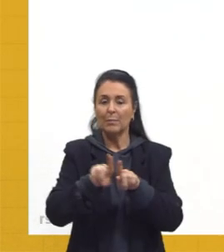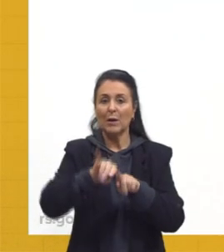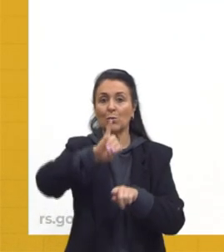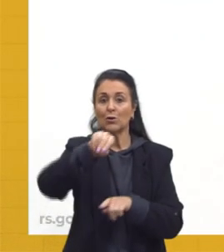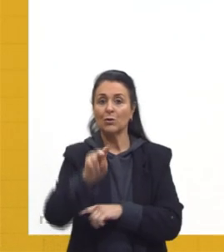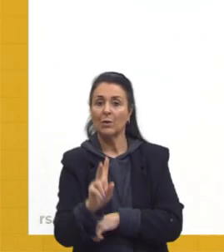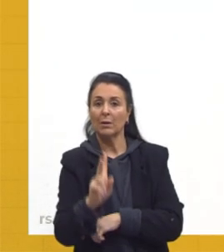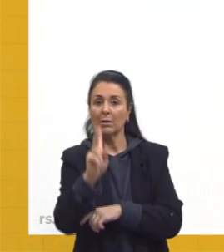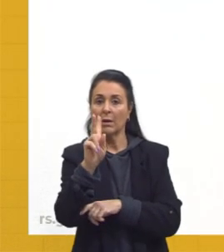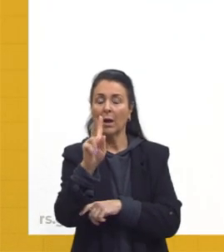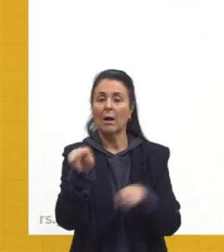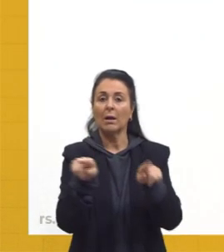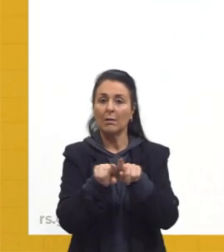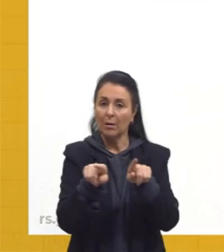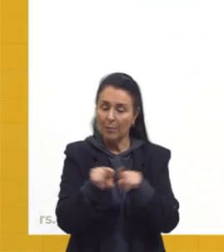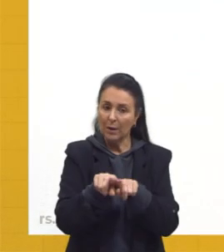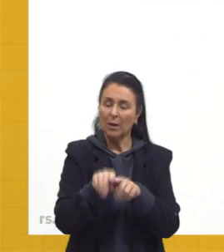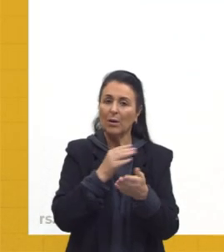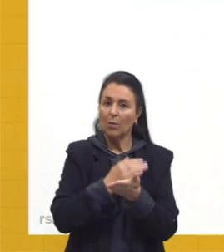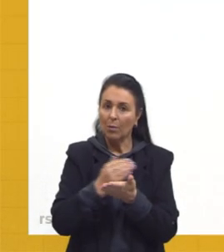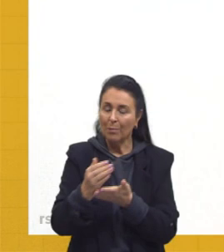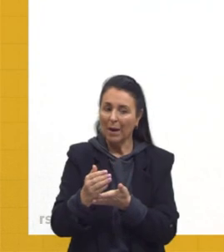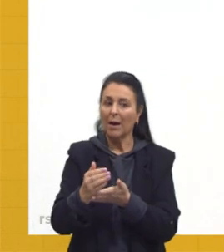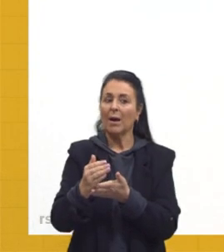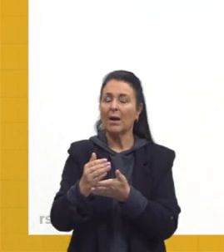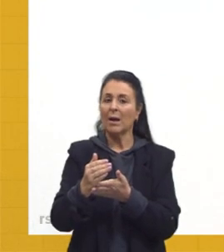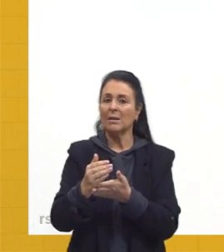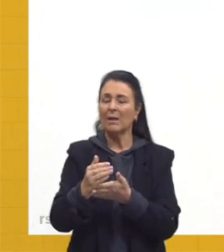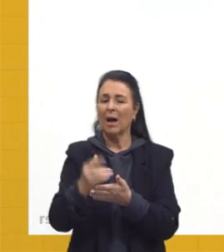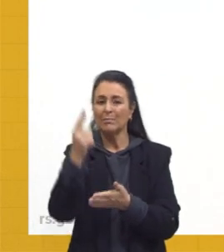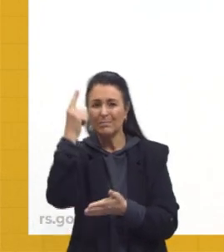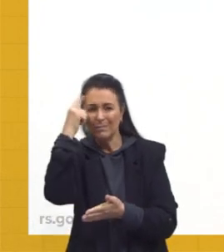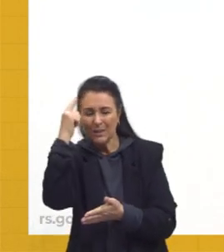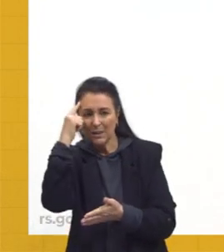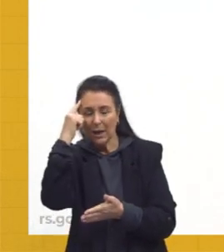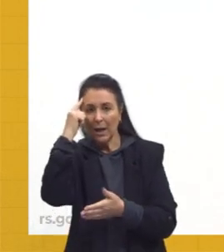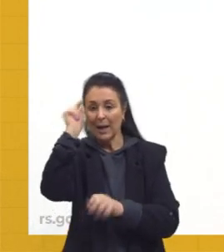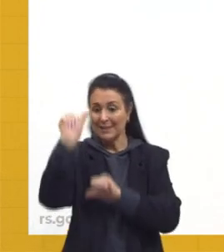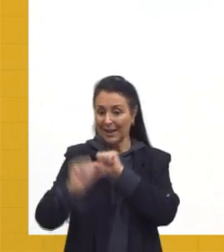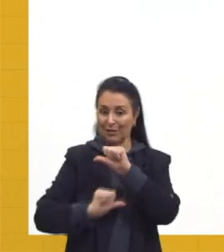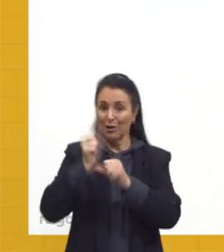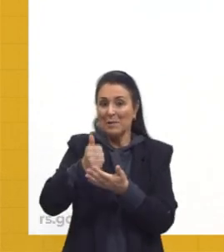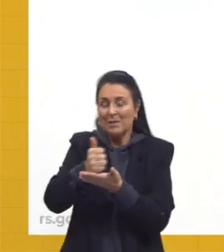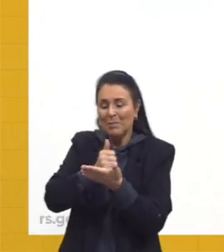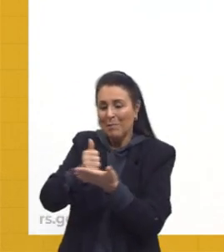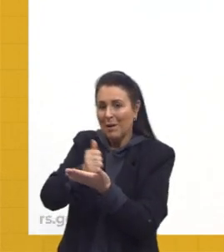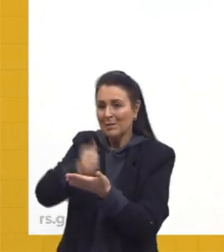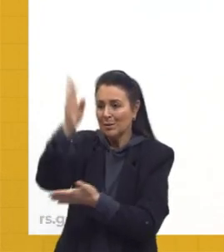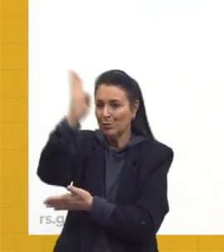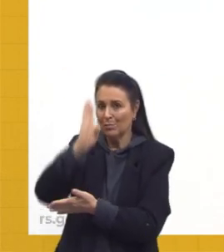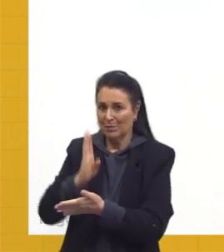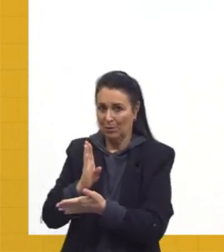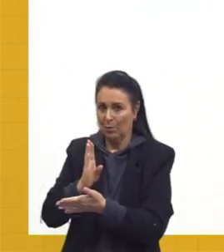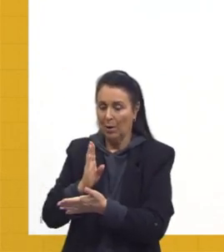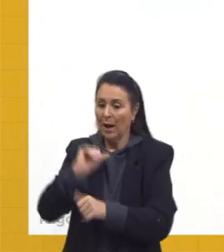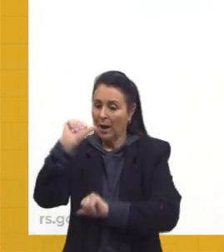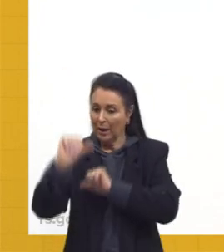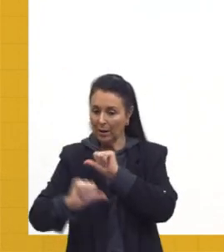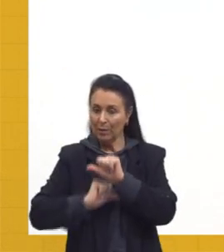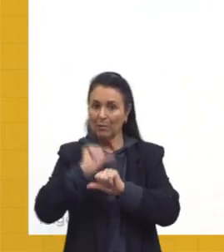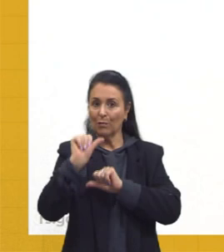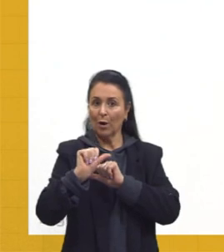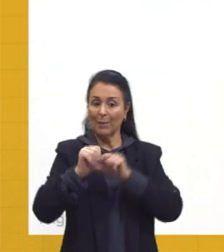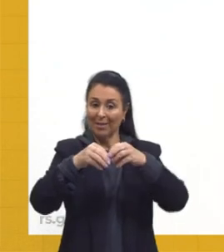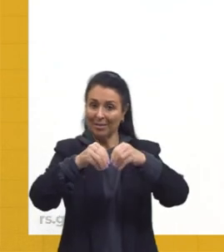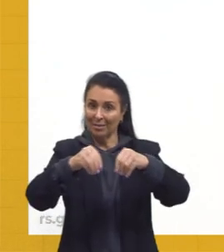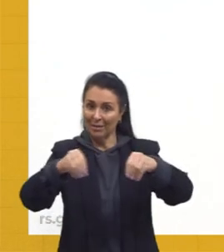com essa ventilação de questão aí, é justamente as reformas de base. Então tu tem... E a reforma agrária é uma reforma de base,